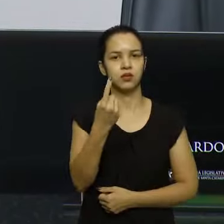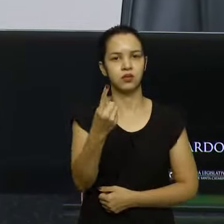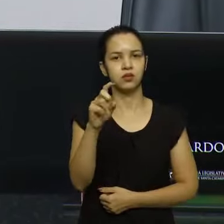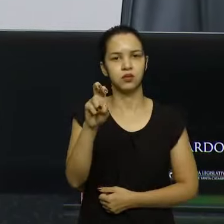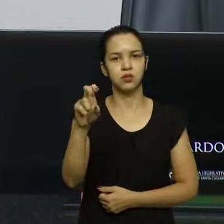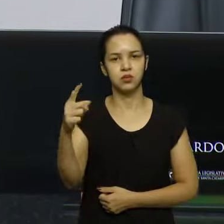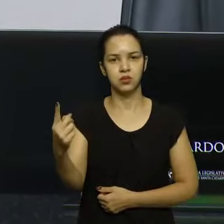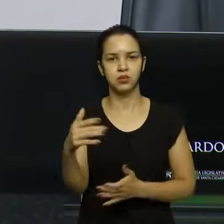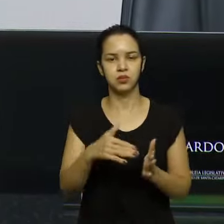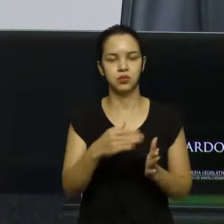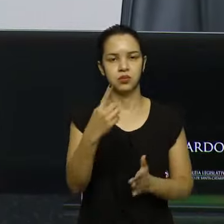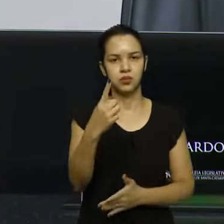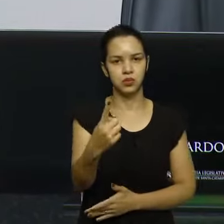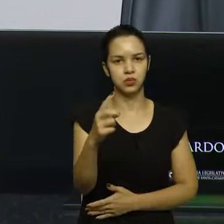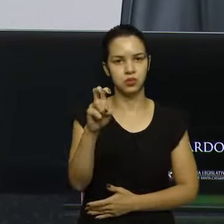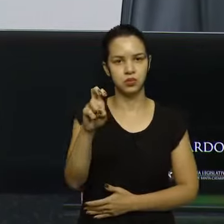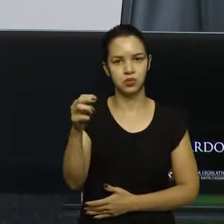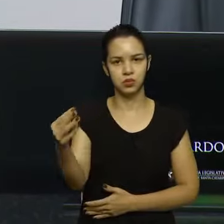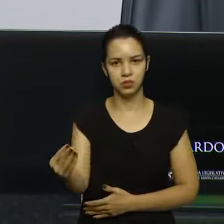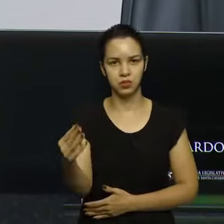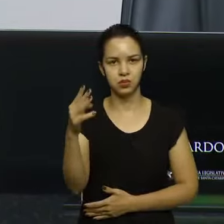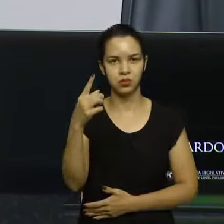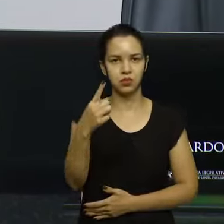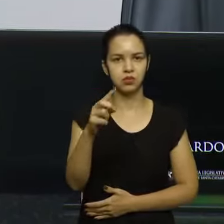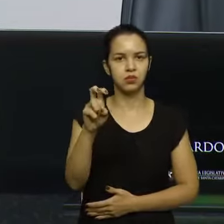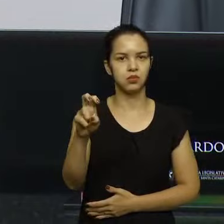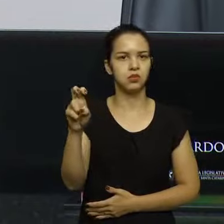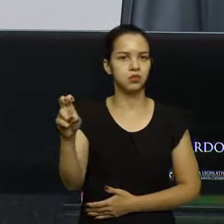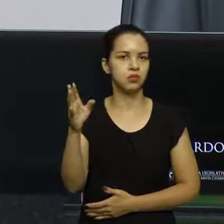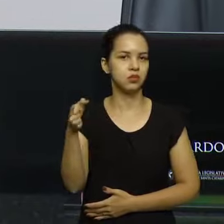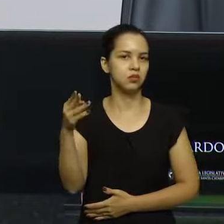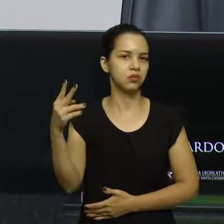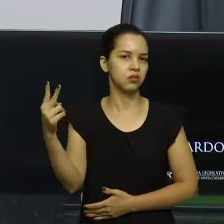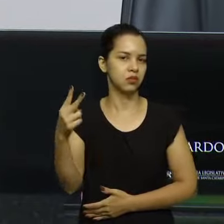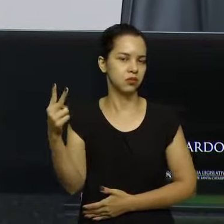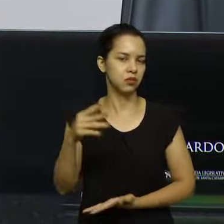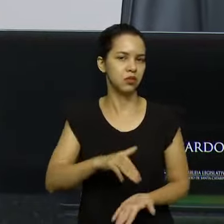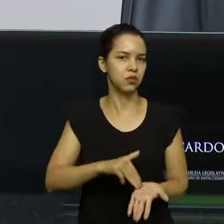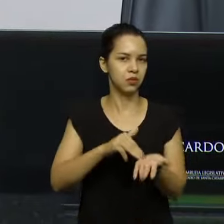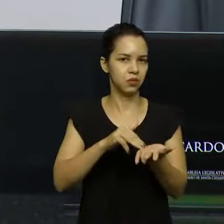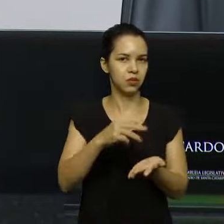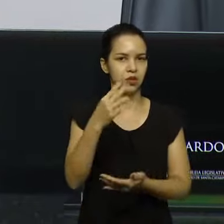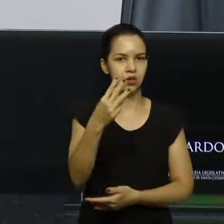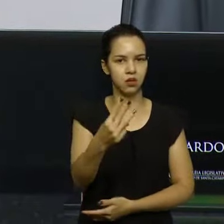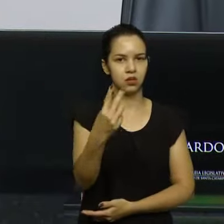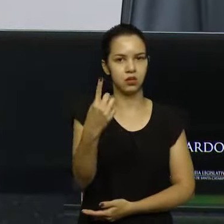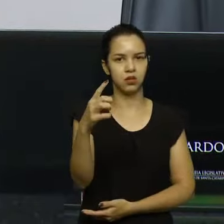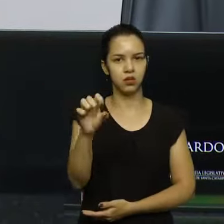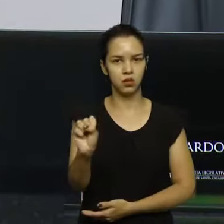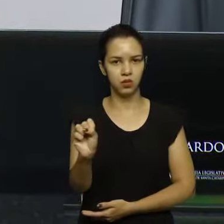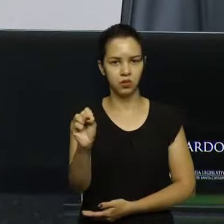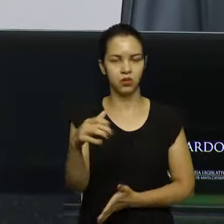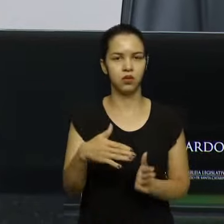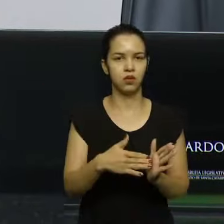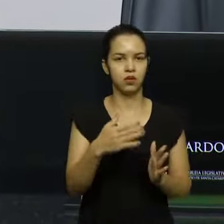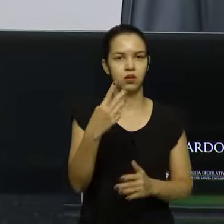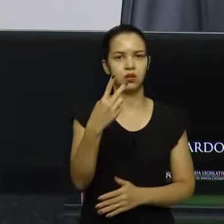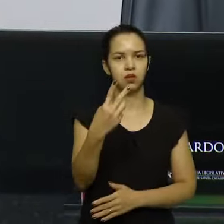153 e 155, barra 2022. E as moções nº 318 a 321,